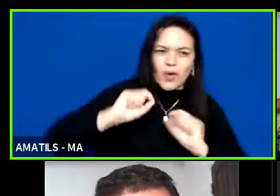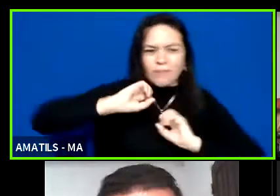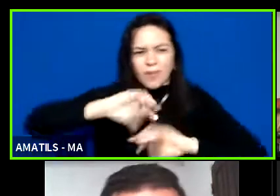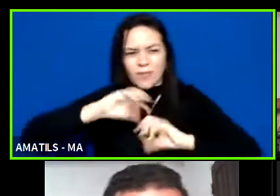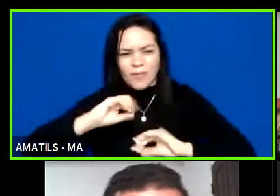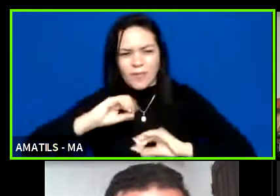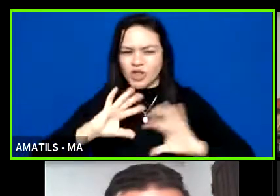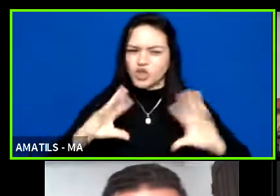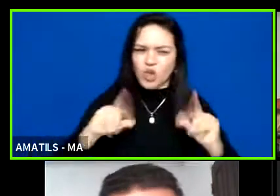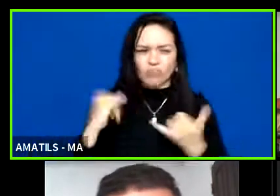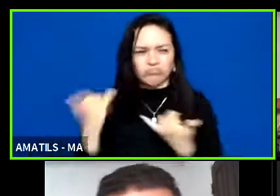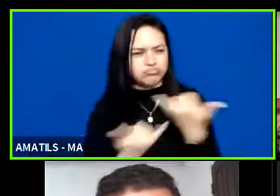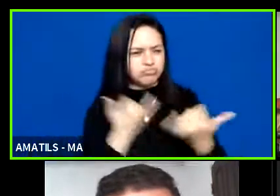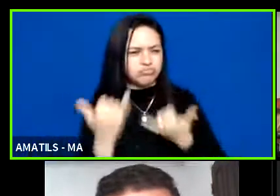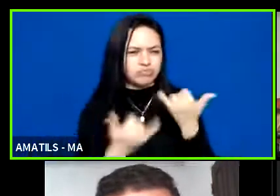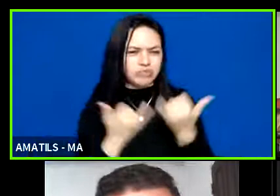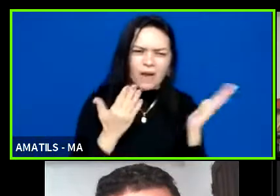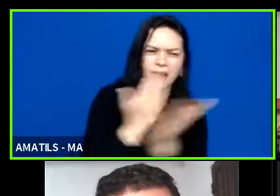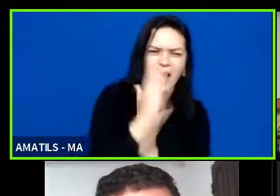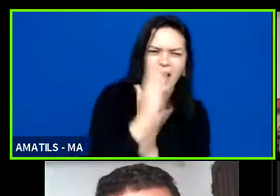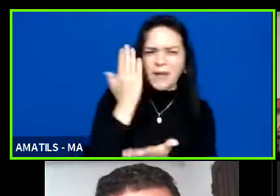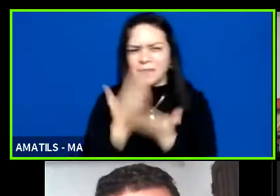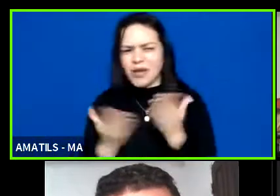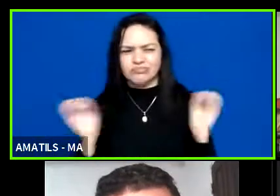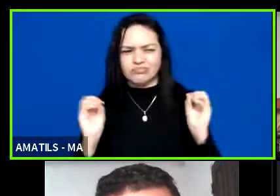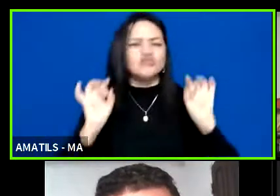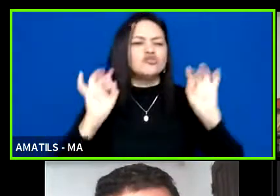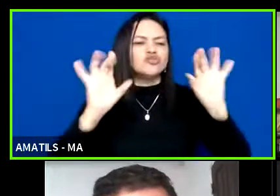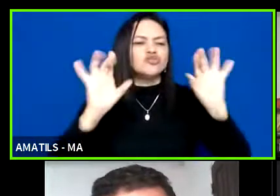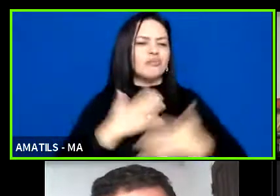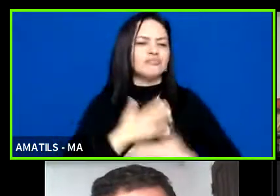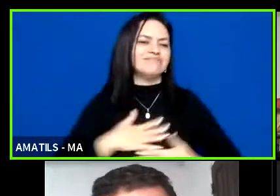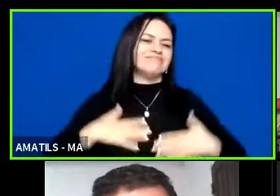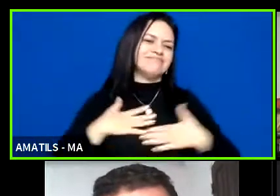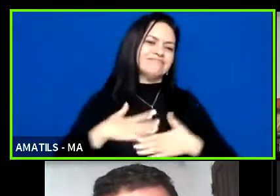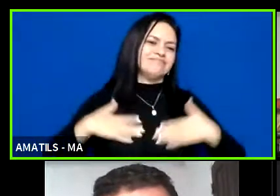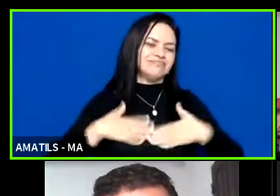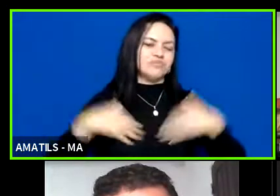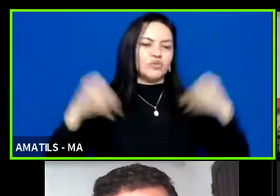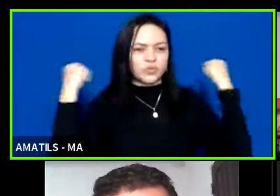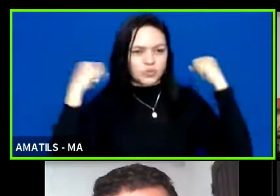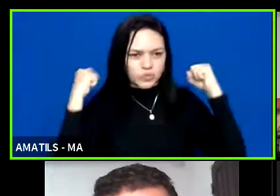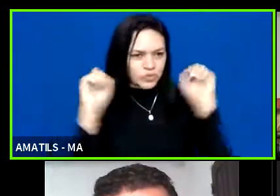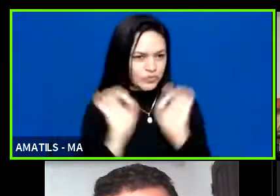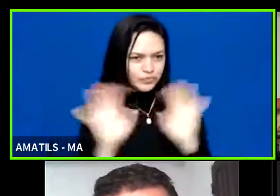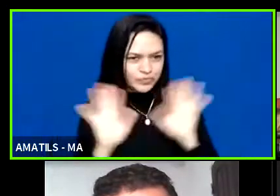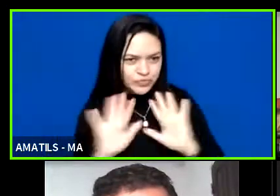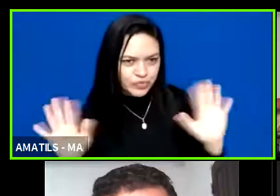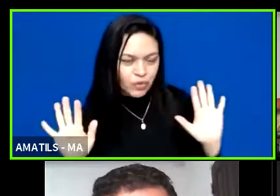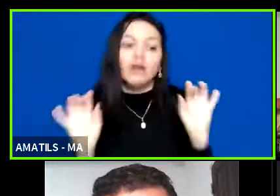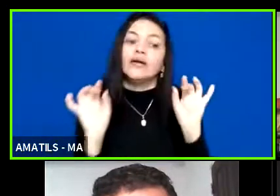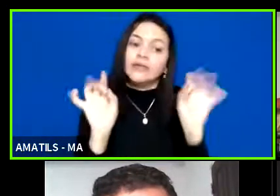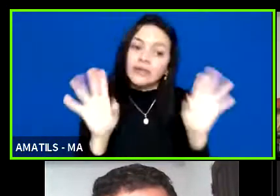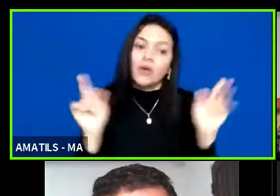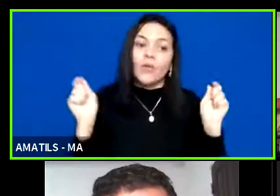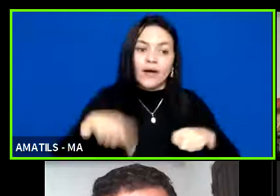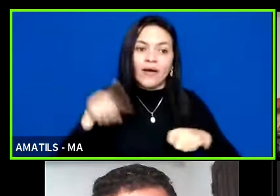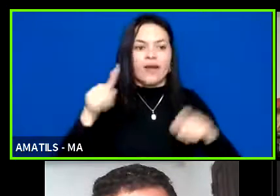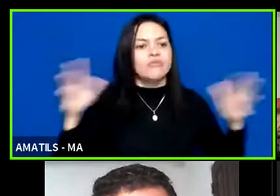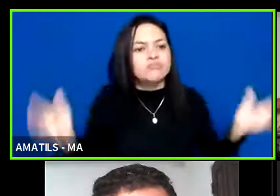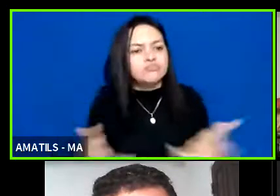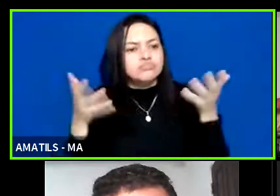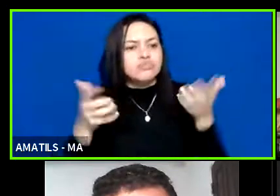todo mundo lá brincando, se divertindo, apenas pelo prazer da ação em si. Então, essa é uma manifestação